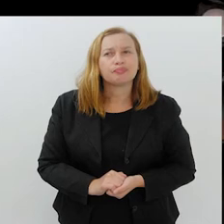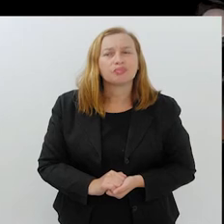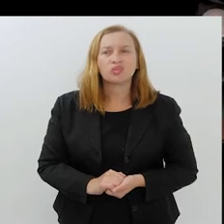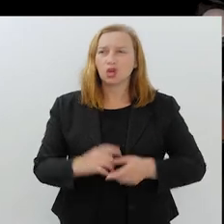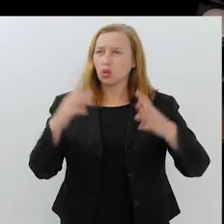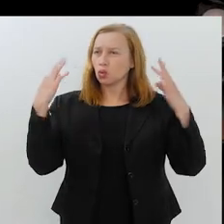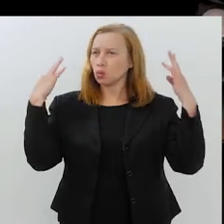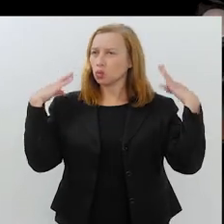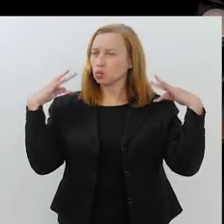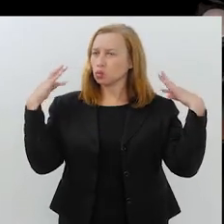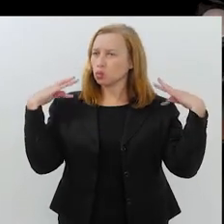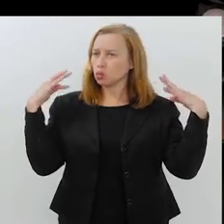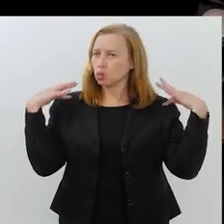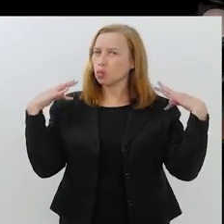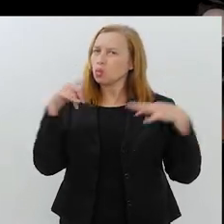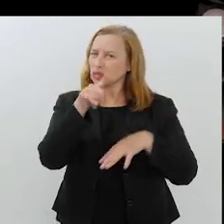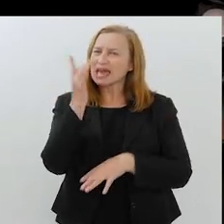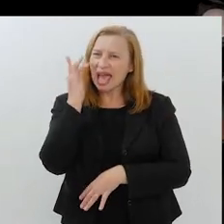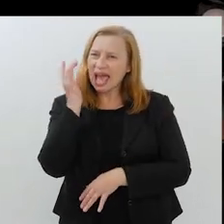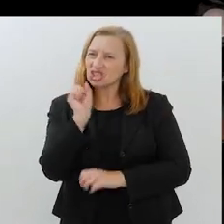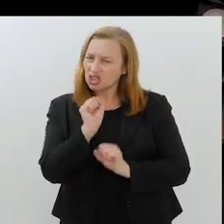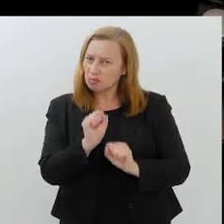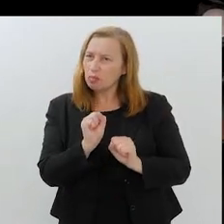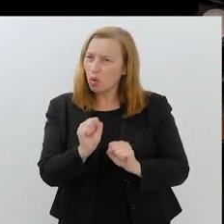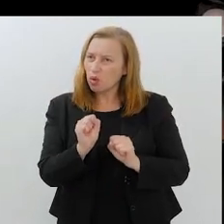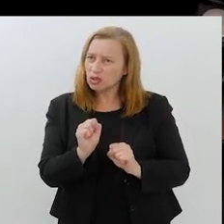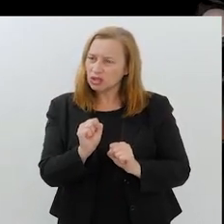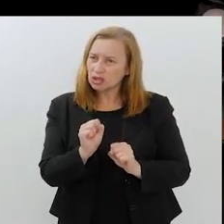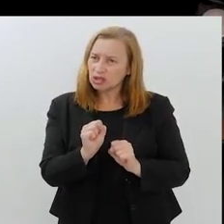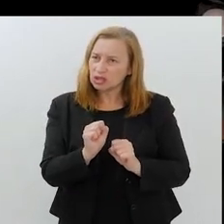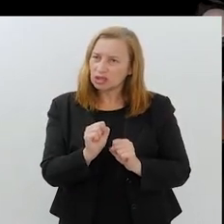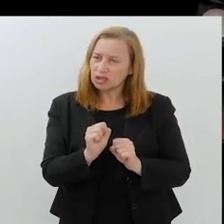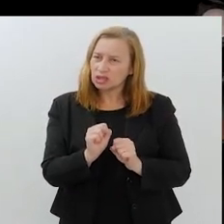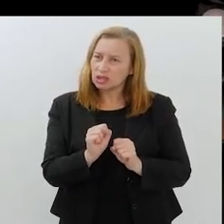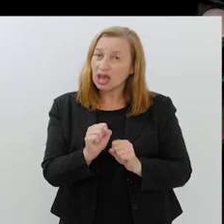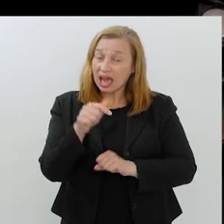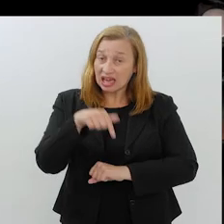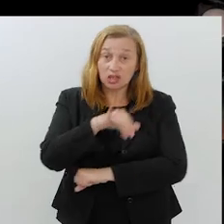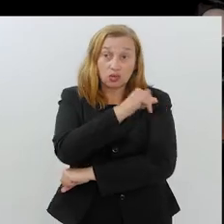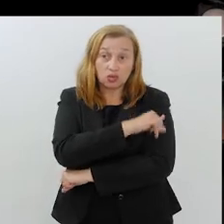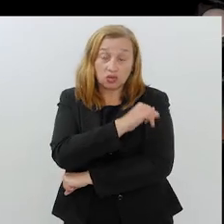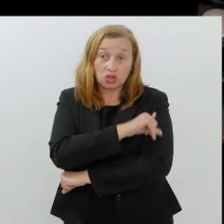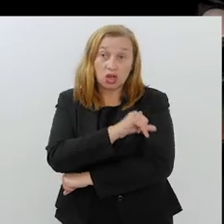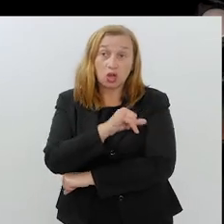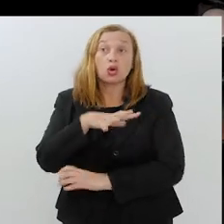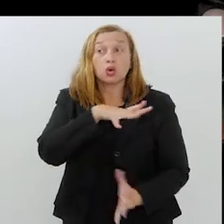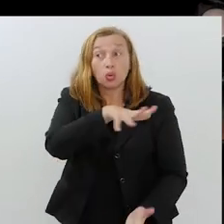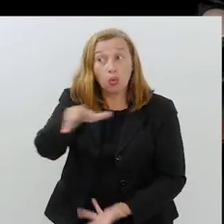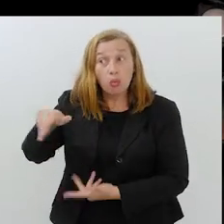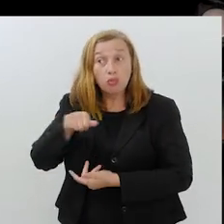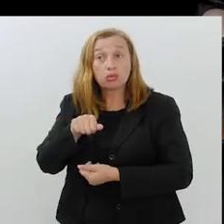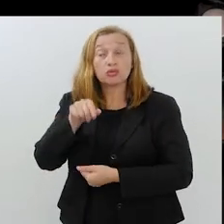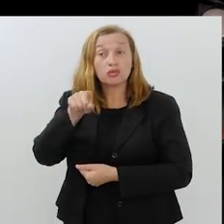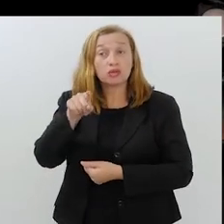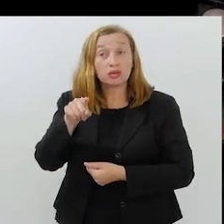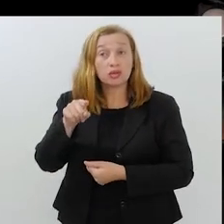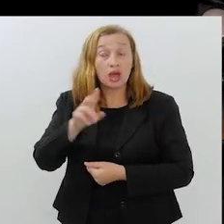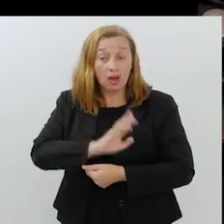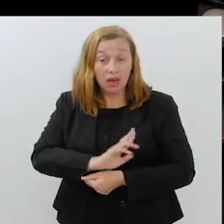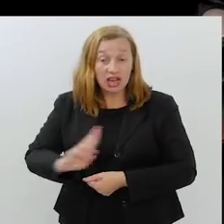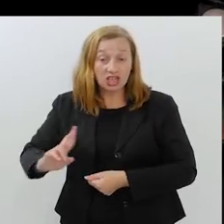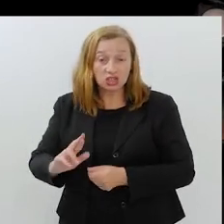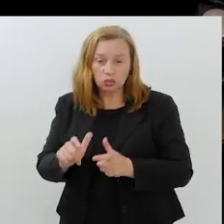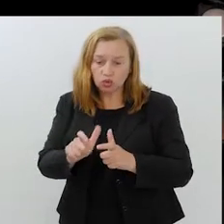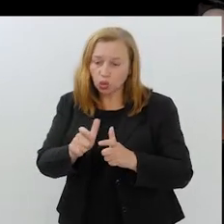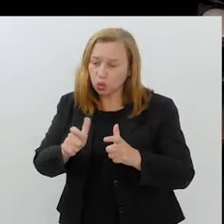a vinda do turista, você acha que isso pode aumentar aqui no caso do Rio de Janeiro? Porque, no mundo, vocês